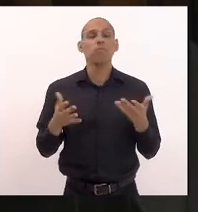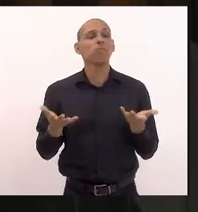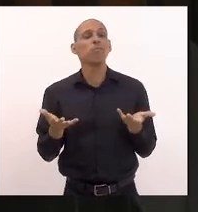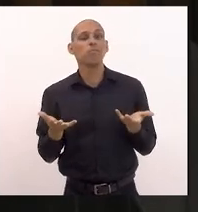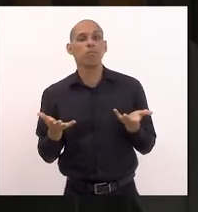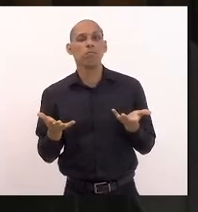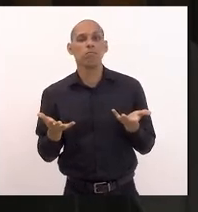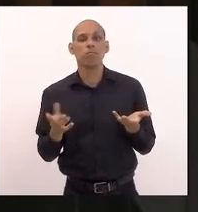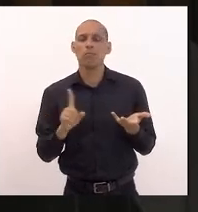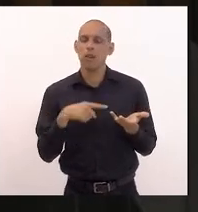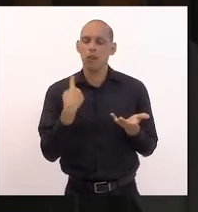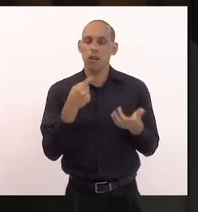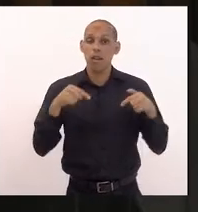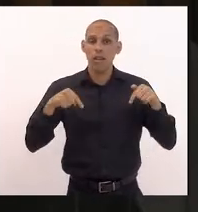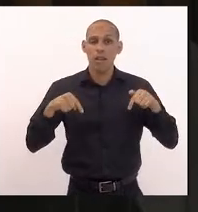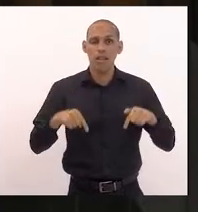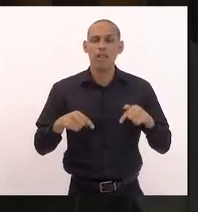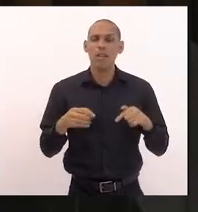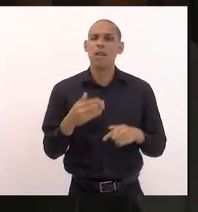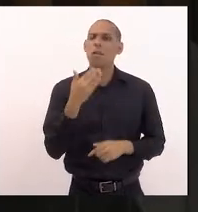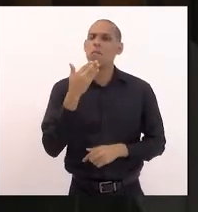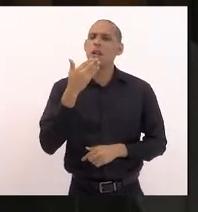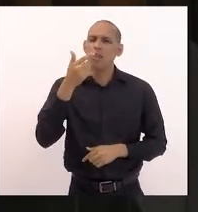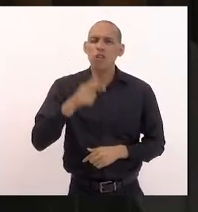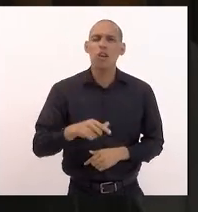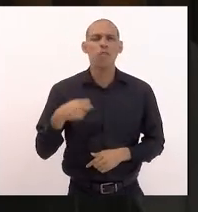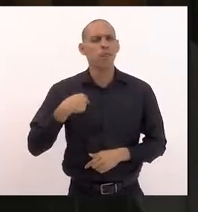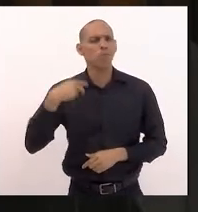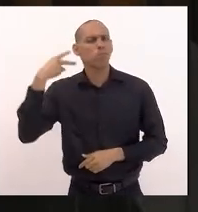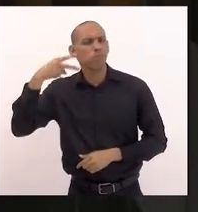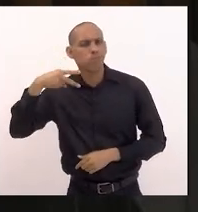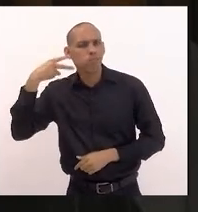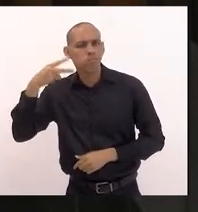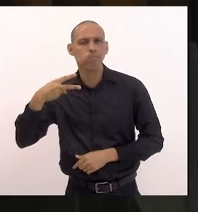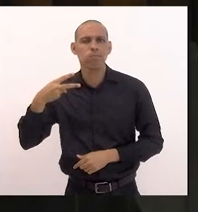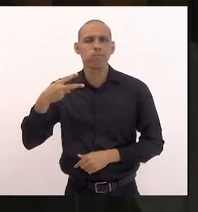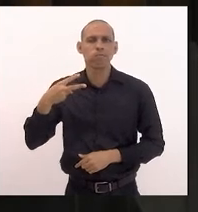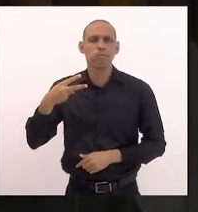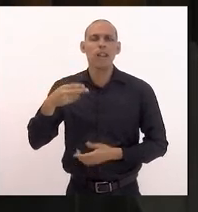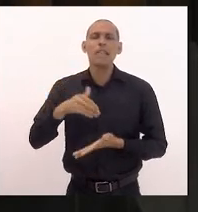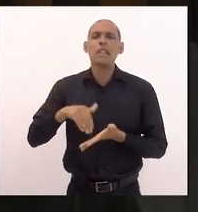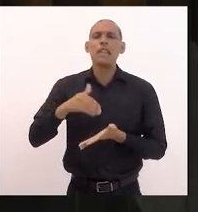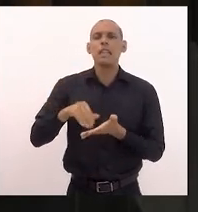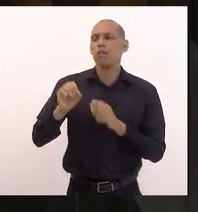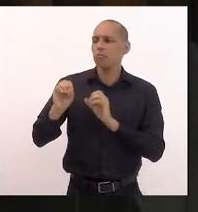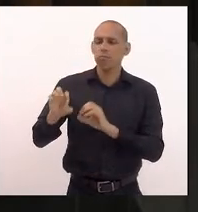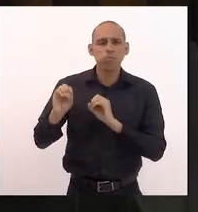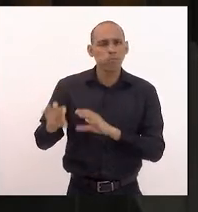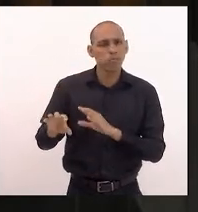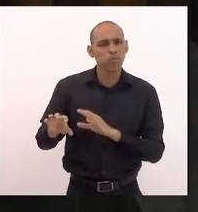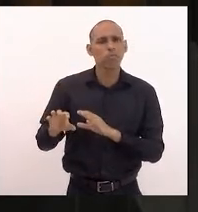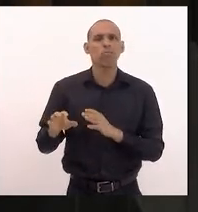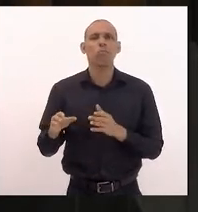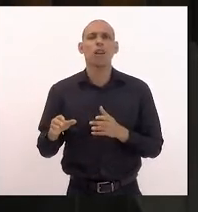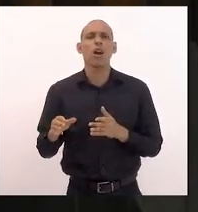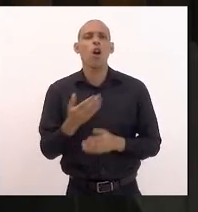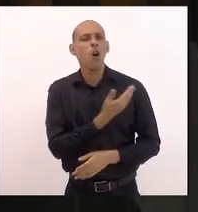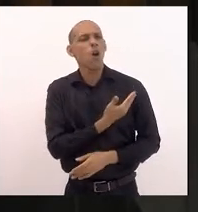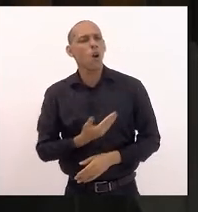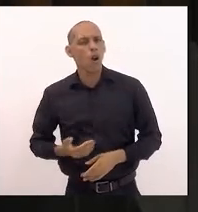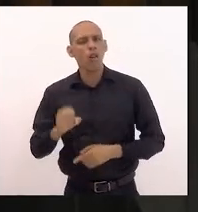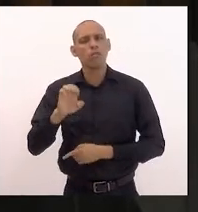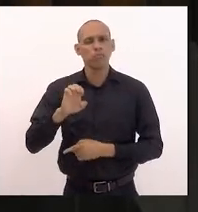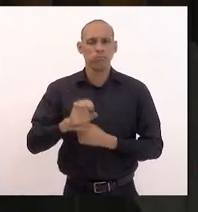novamente o apelo desse vereador ao secretário de educação ao governo do estado de janeiro que possa